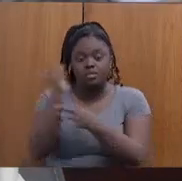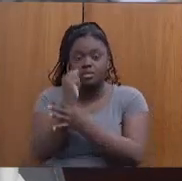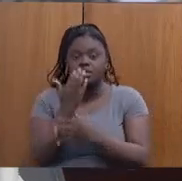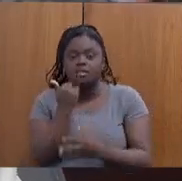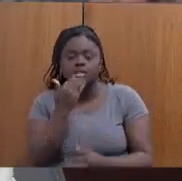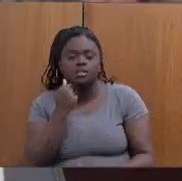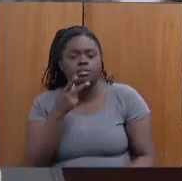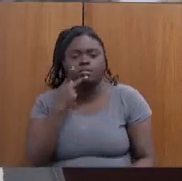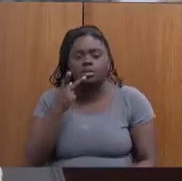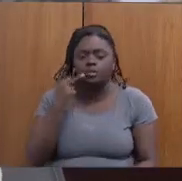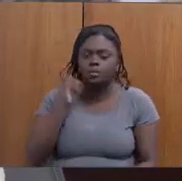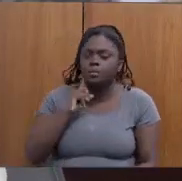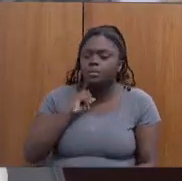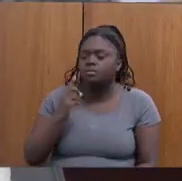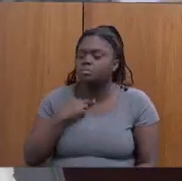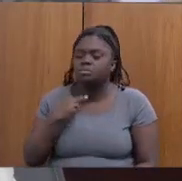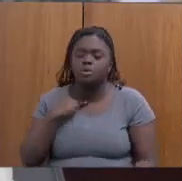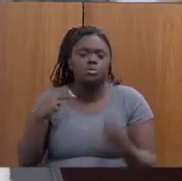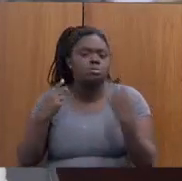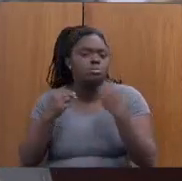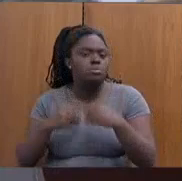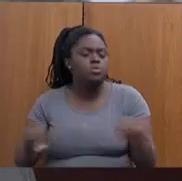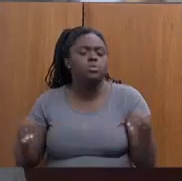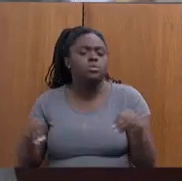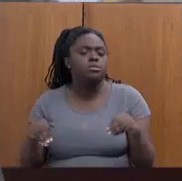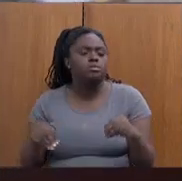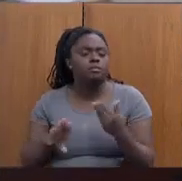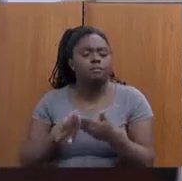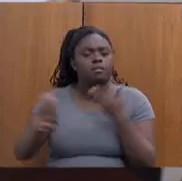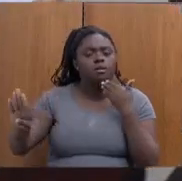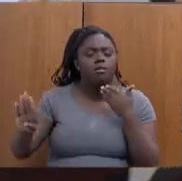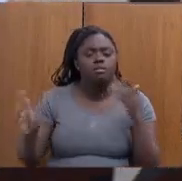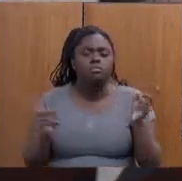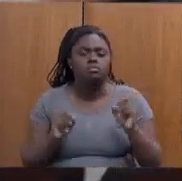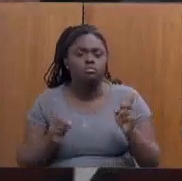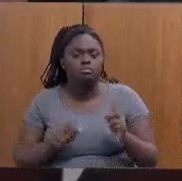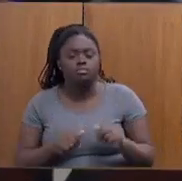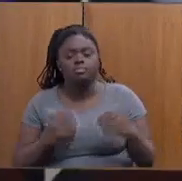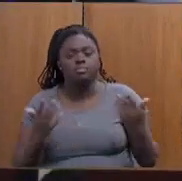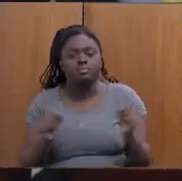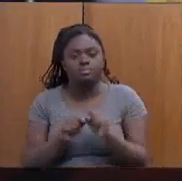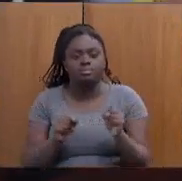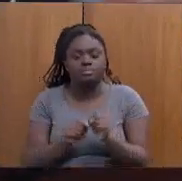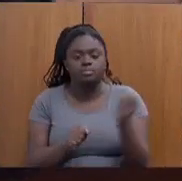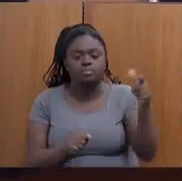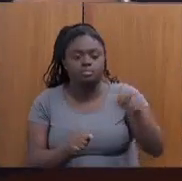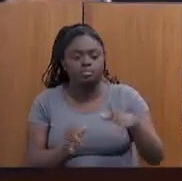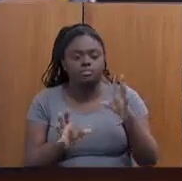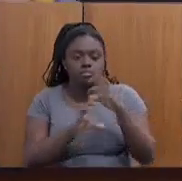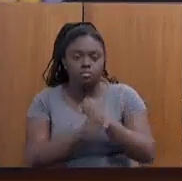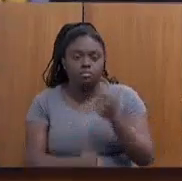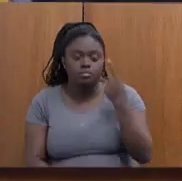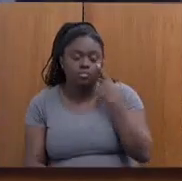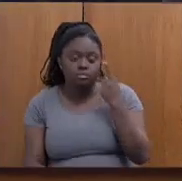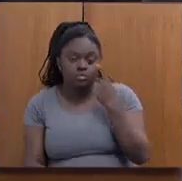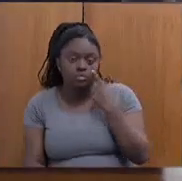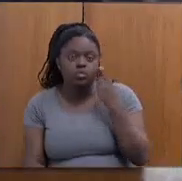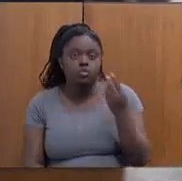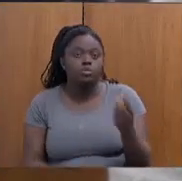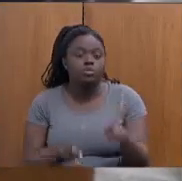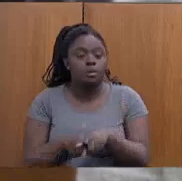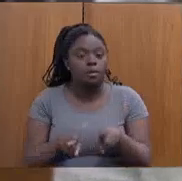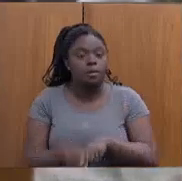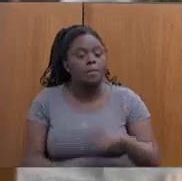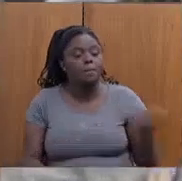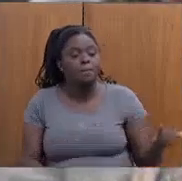a Minas não pode ficar no prejuízo de ficar fora. Então, nós estamos repasendo as contas lá, vamos ver. E é importante a ida